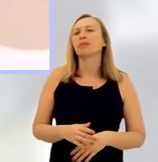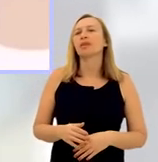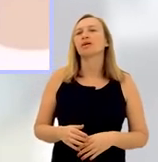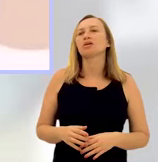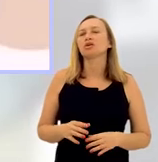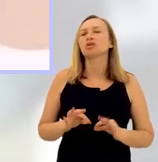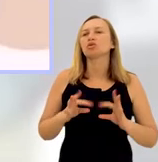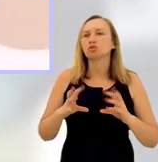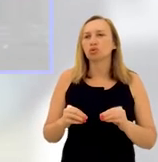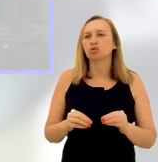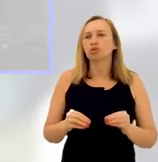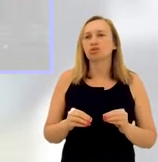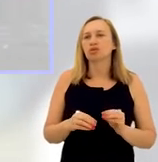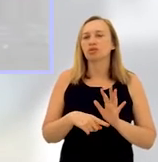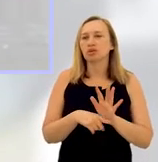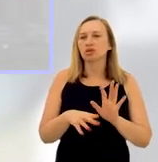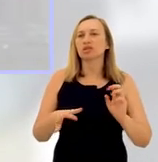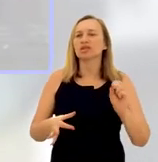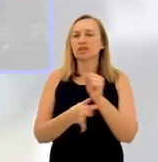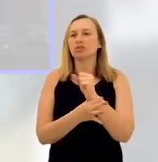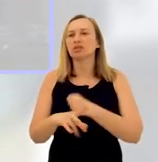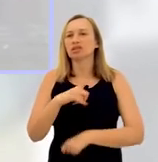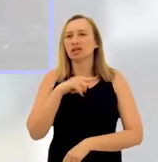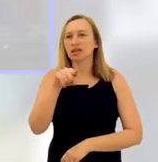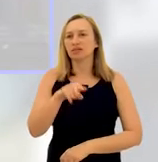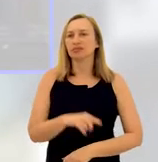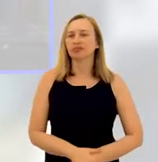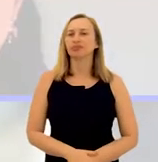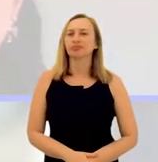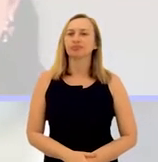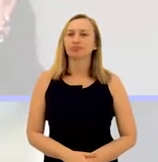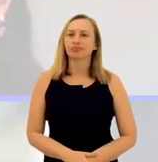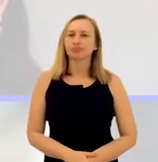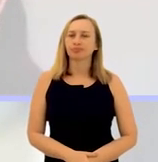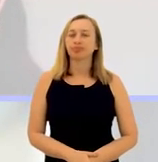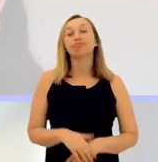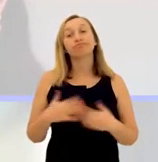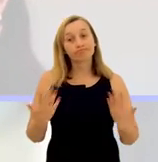que ela passa ali, os anexos que ela coloca, estão realmente seguros?